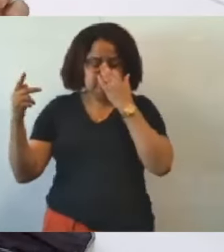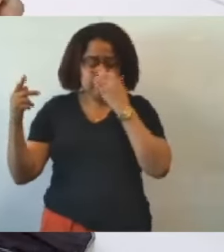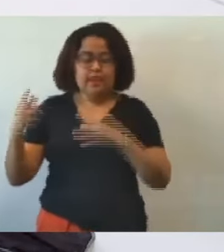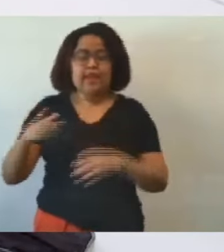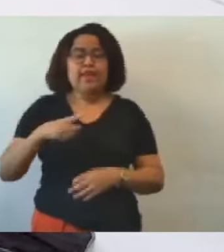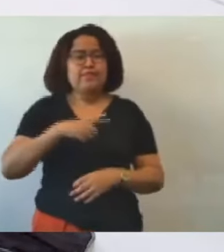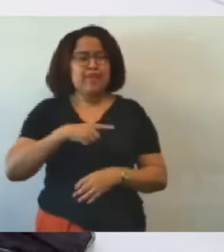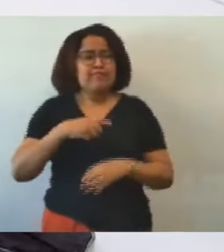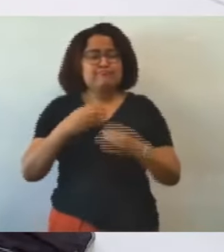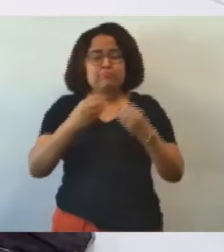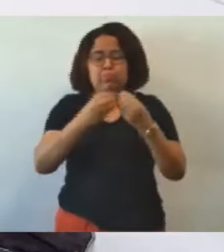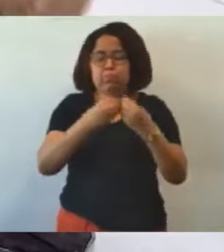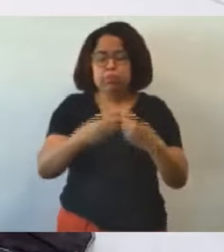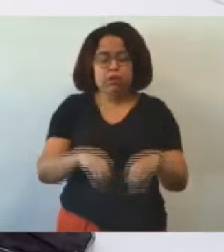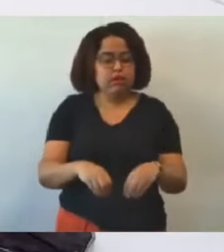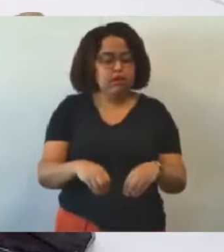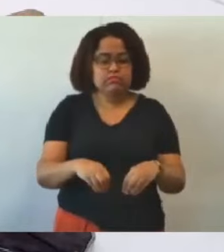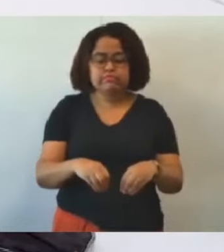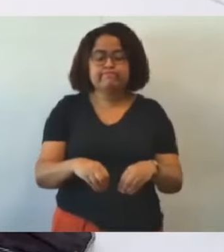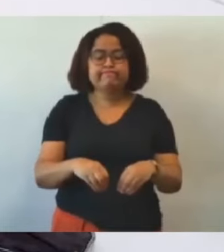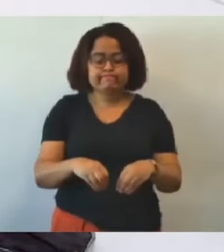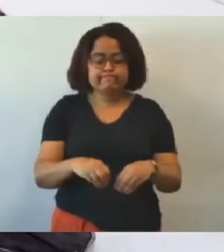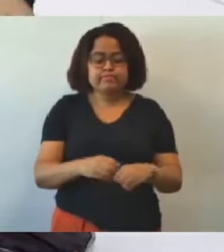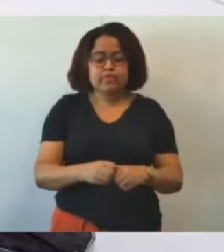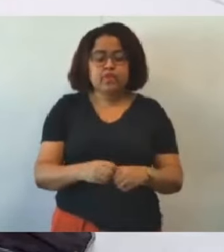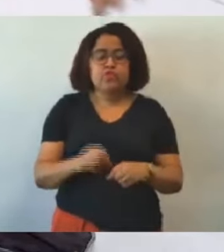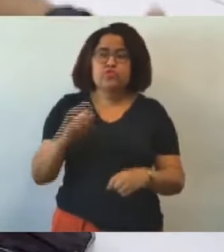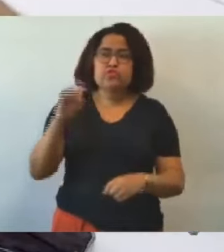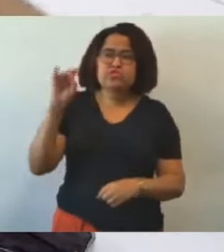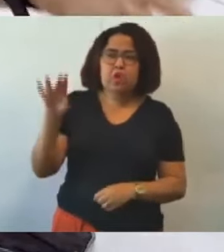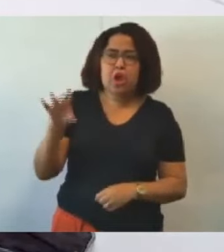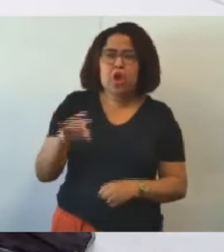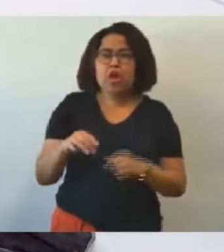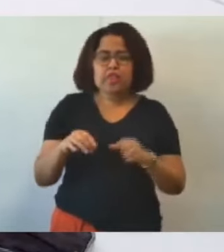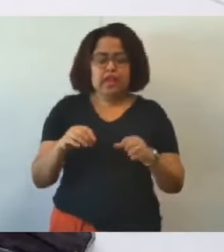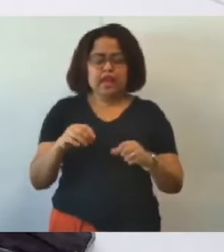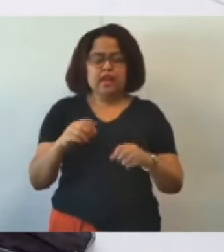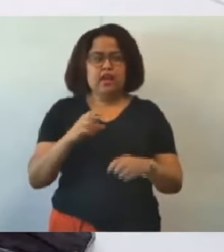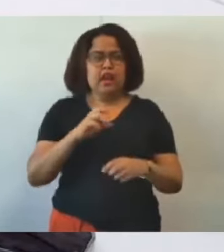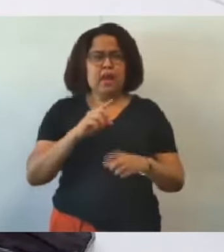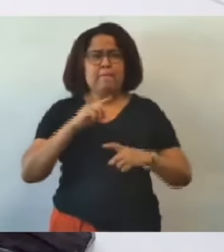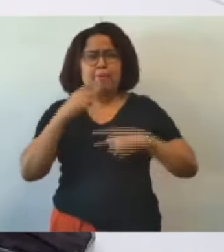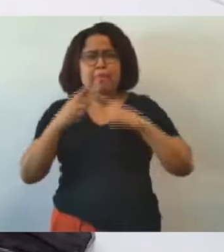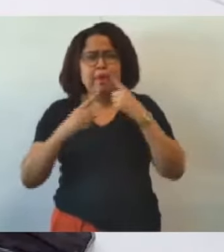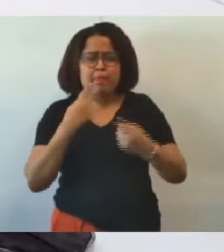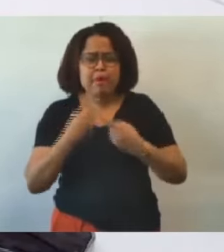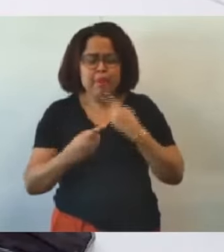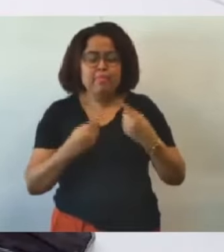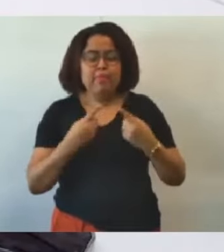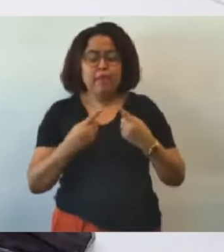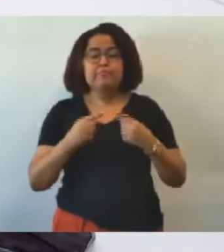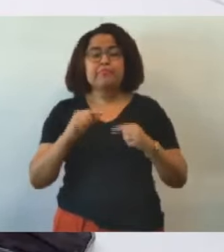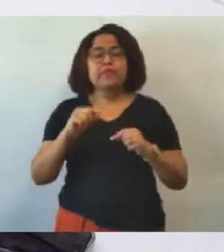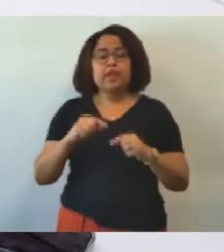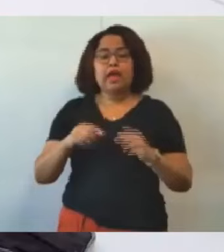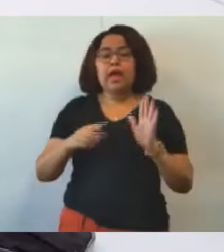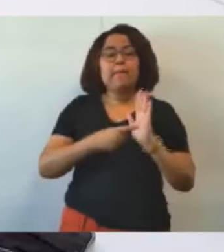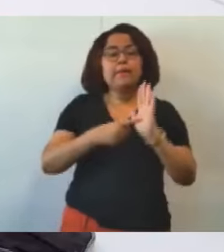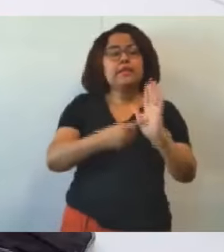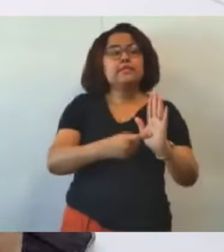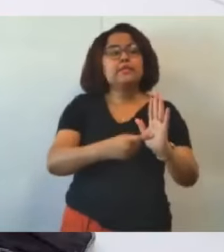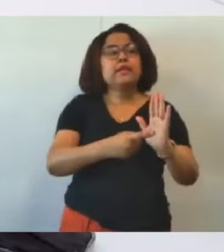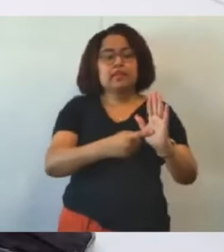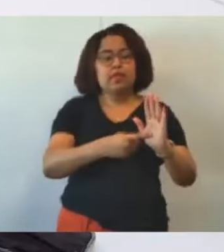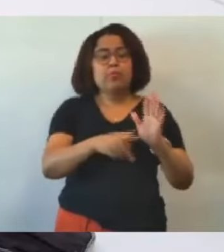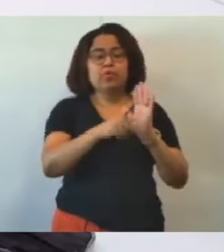defasado agora para não ficar só na reclamação vossa excelência apresenta por exemplo um projeto de lei e eu